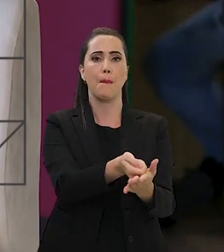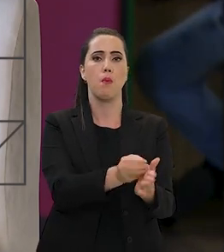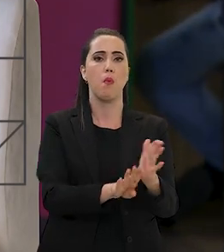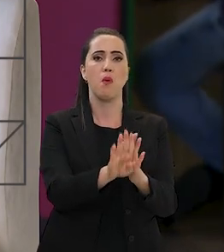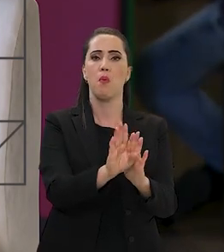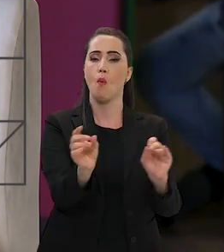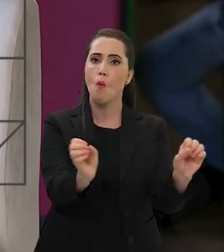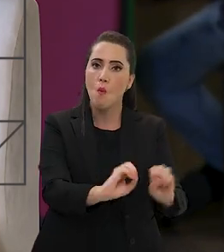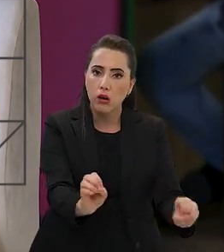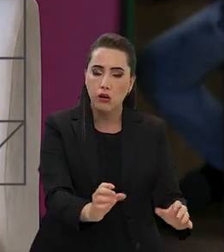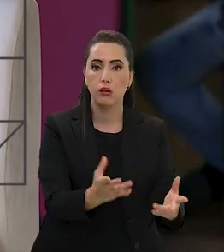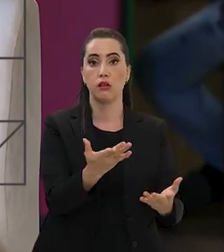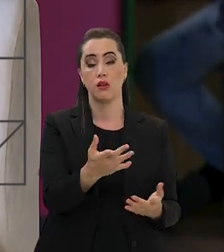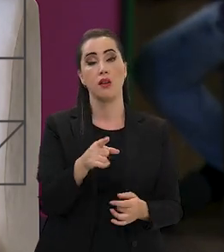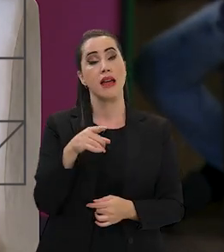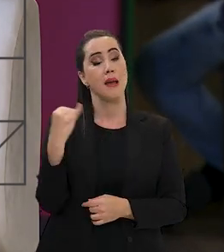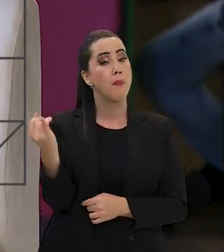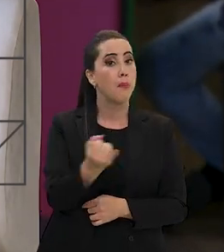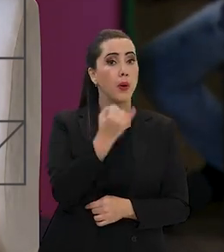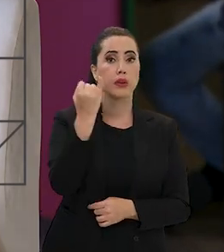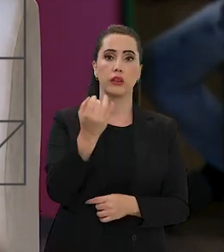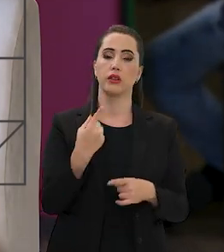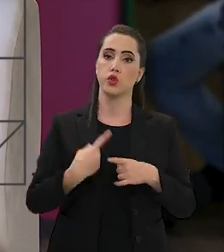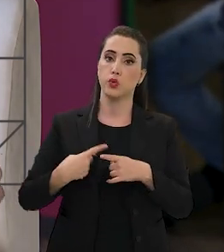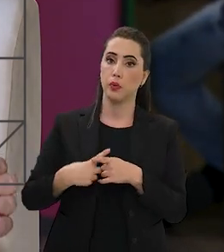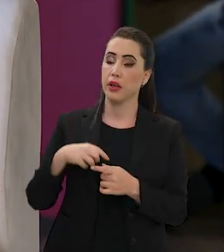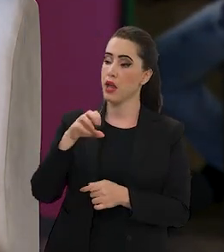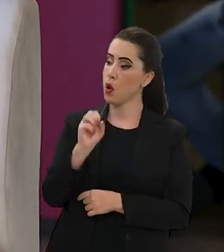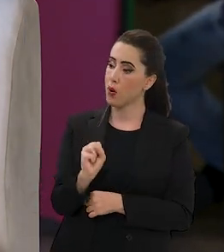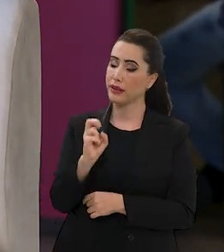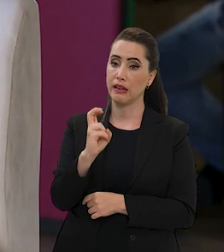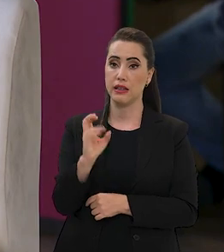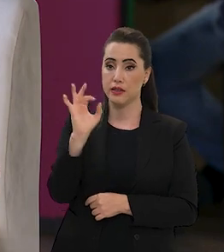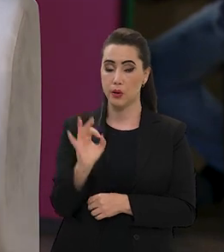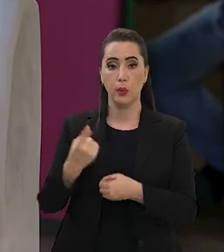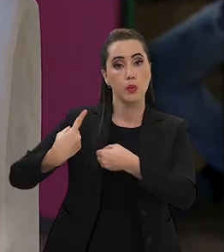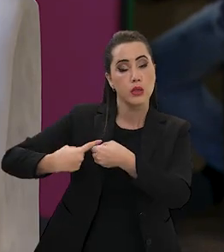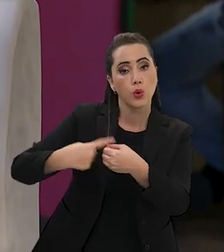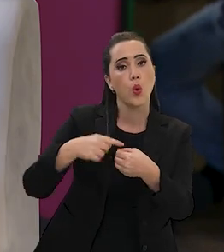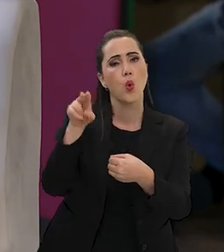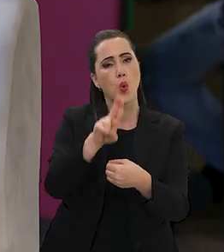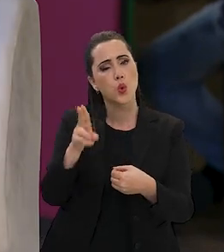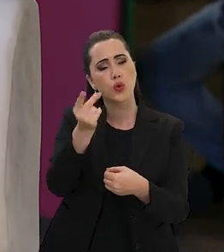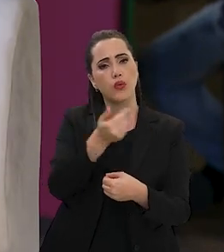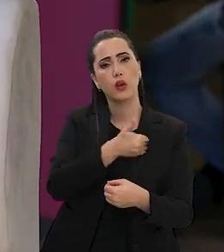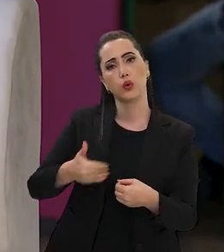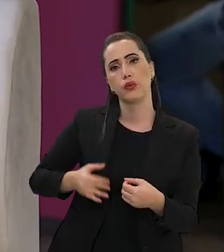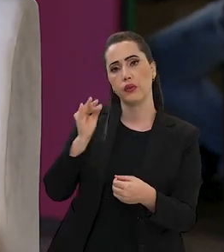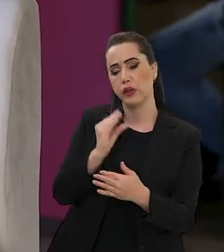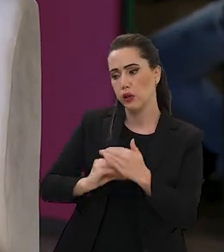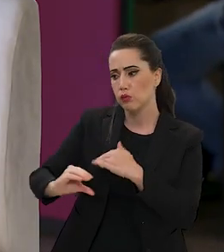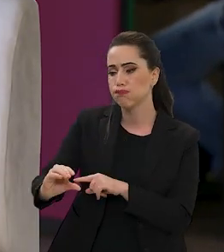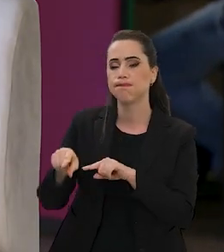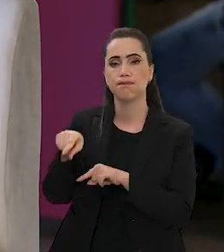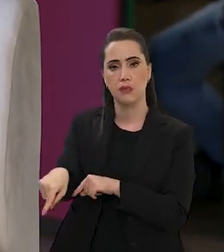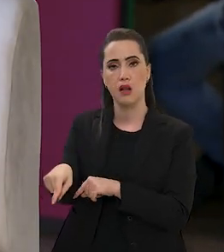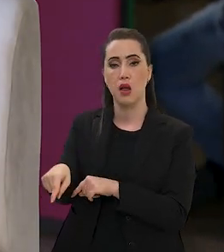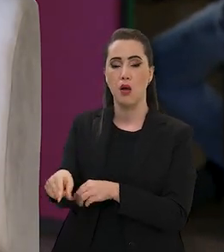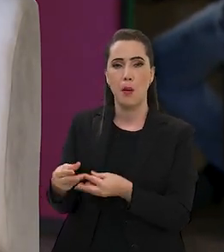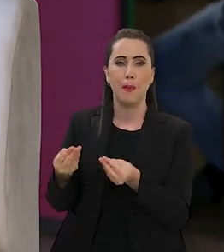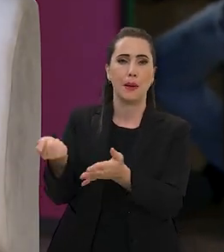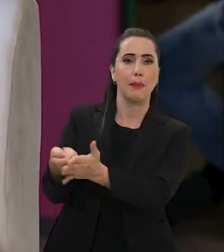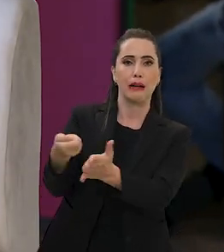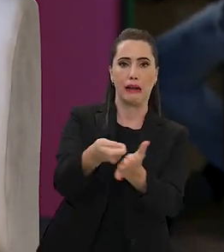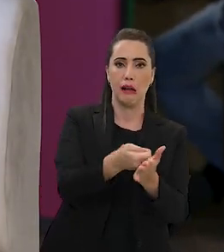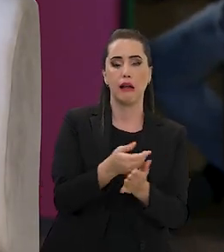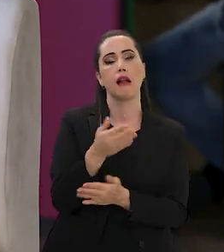de fato. Esse valor é um valor fundamental. 85% dos nossos municípios usam esse valor que é distribuído pelo governo federal, que